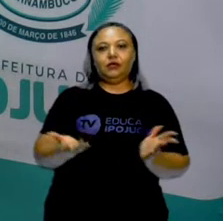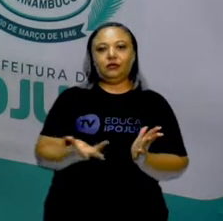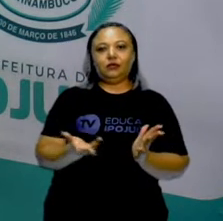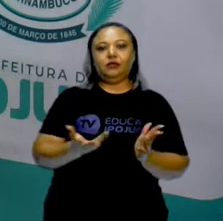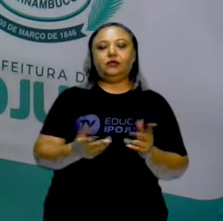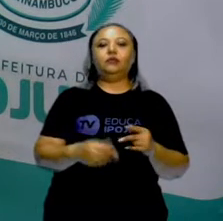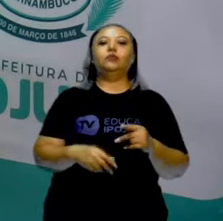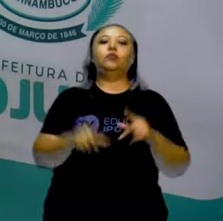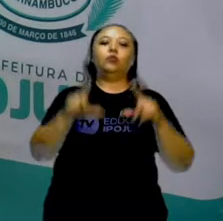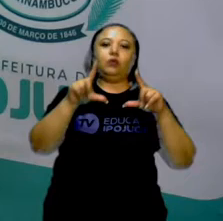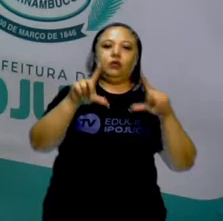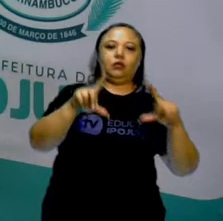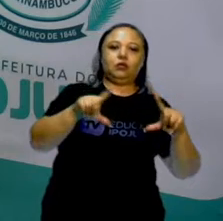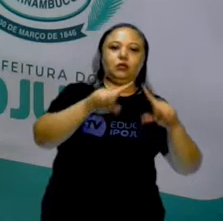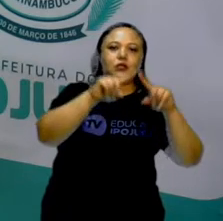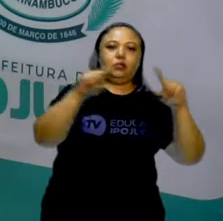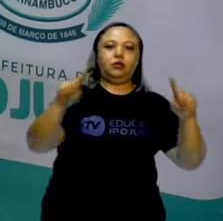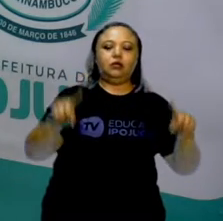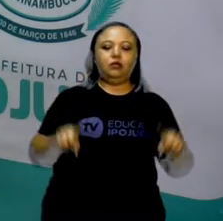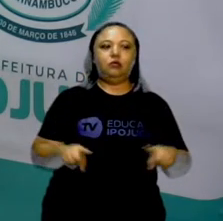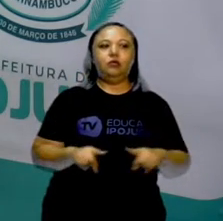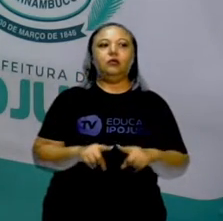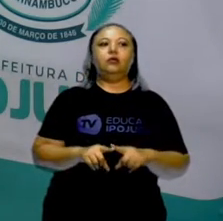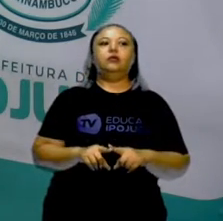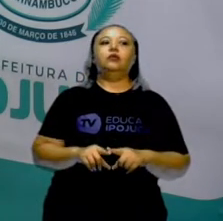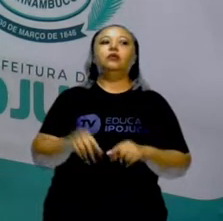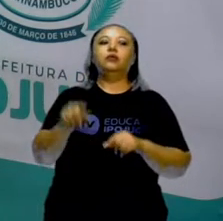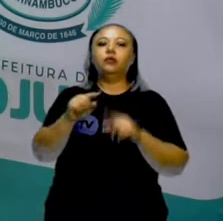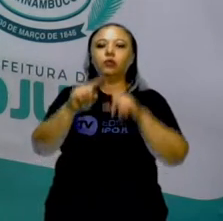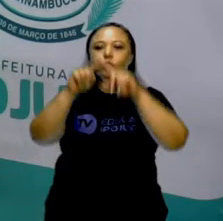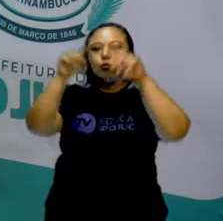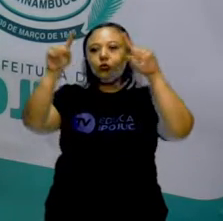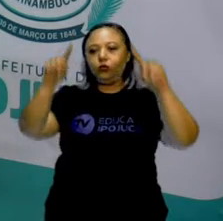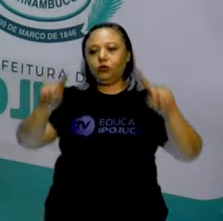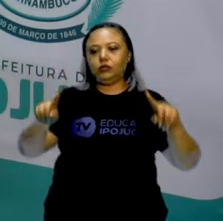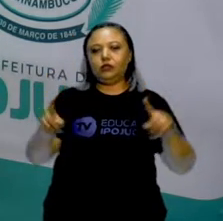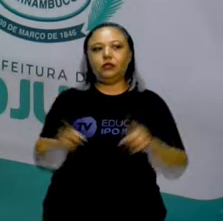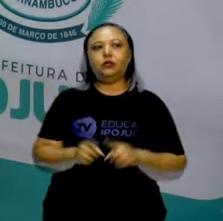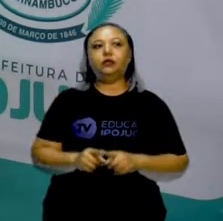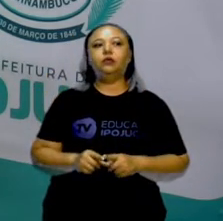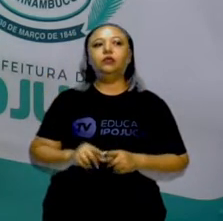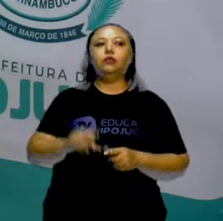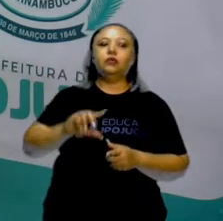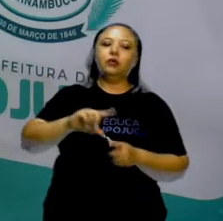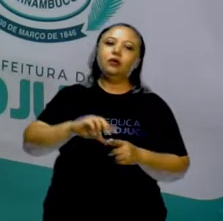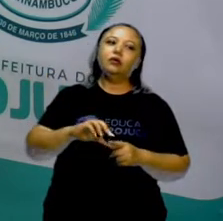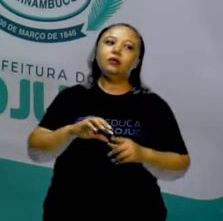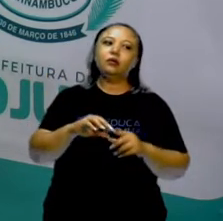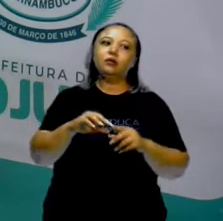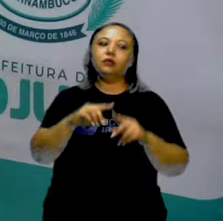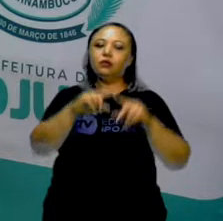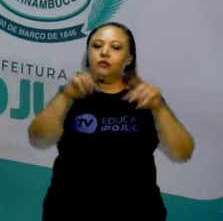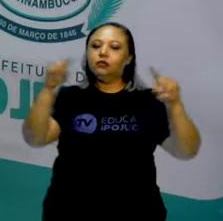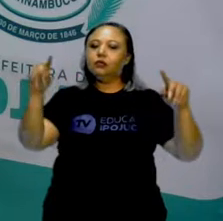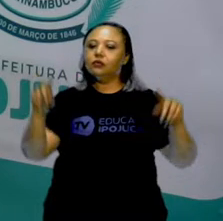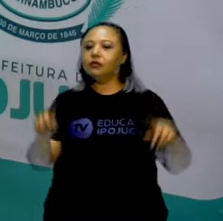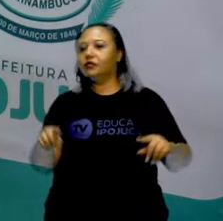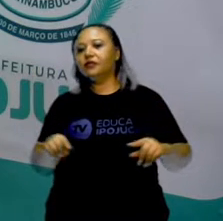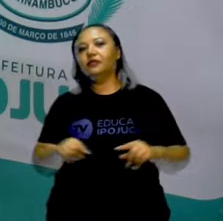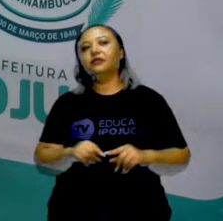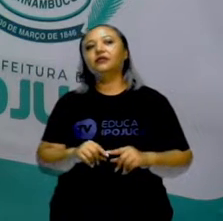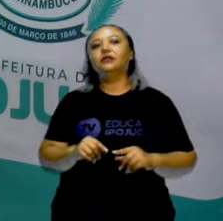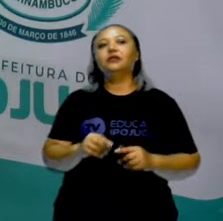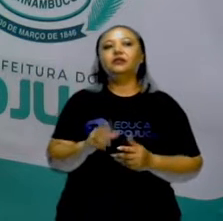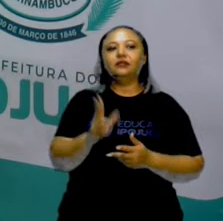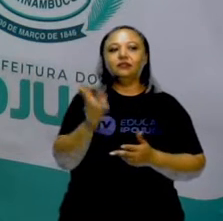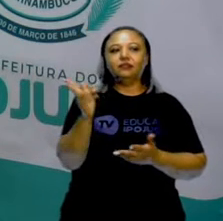Um quadrado, um losango, um triângulo, um retângulo, paralelogramo, e